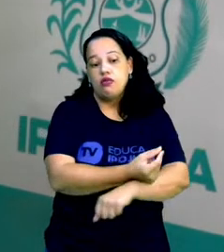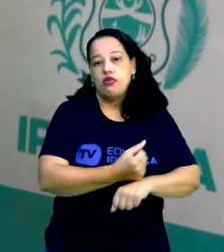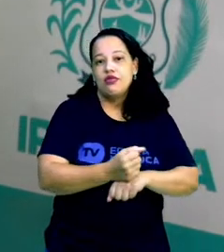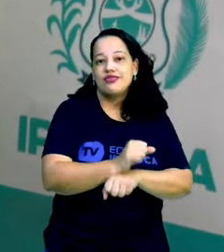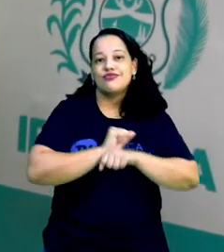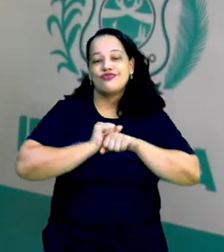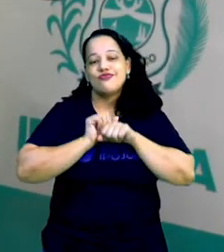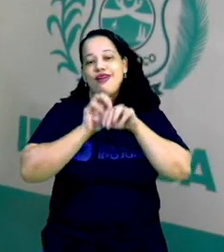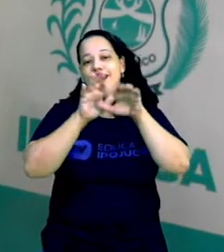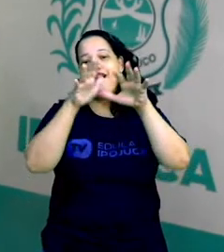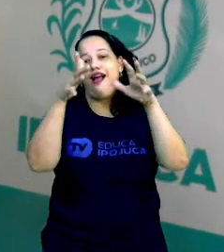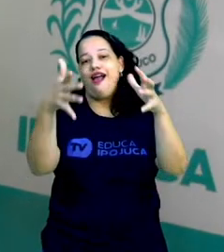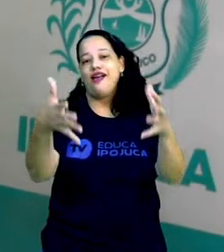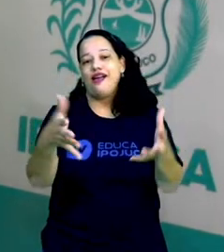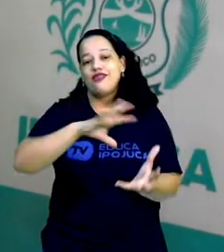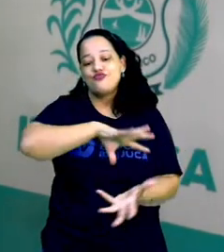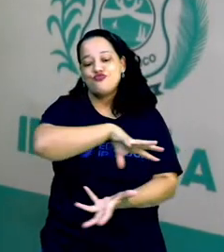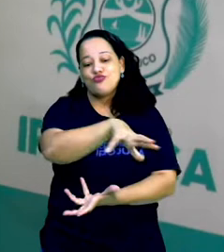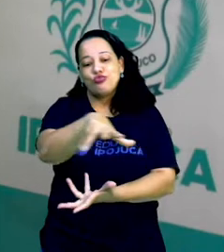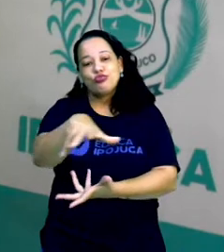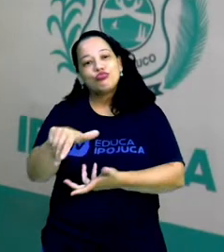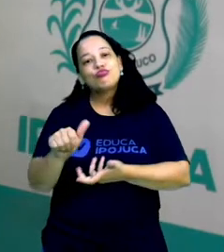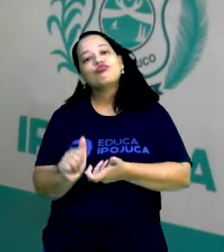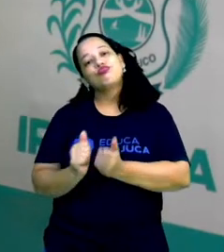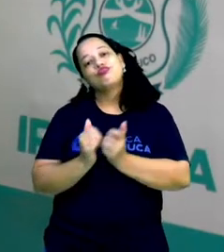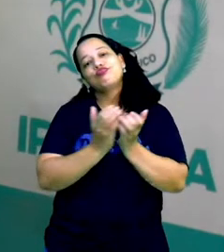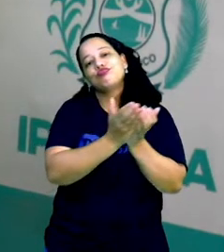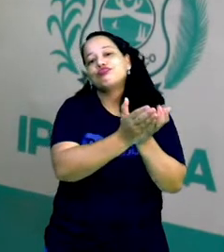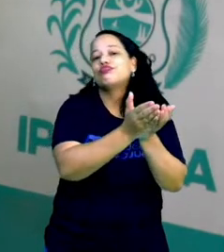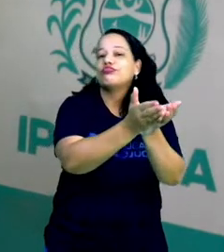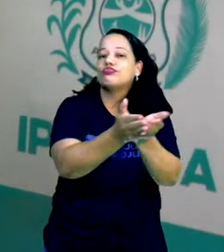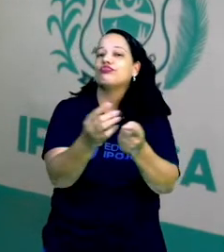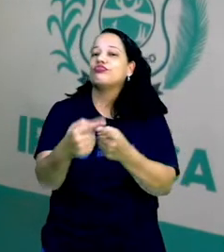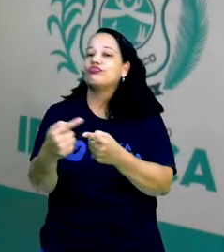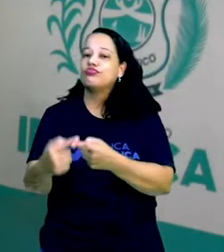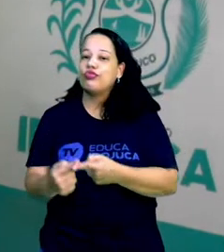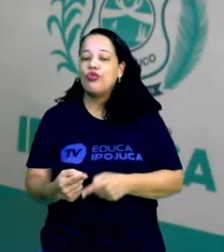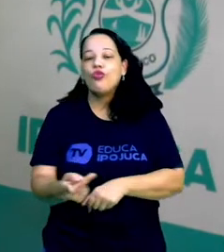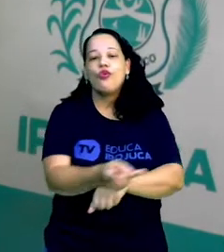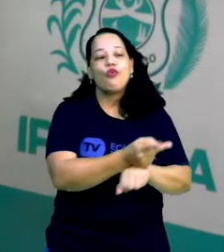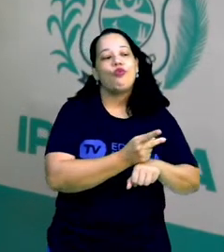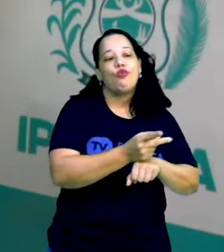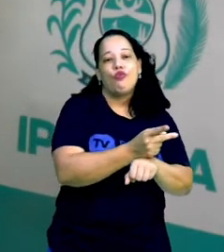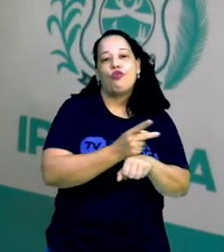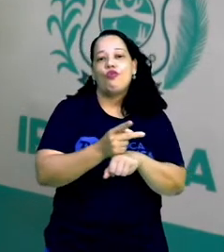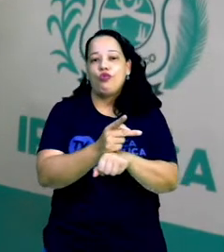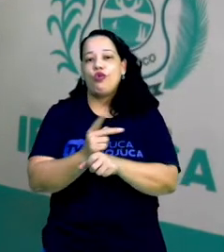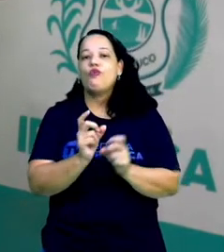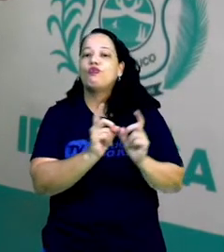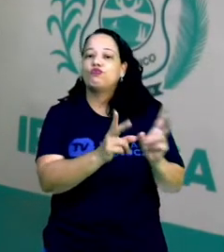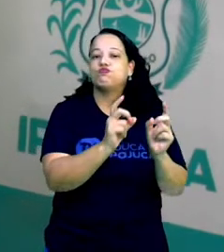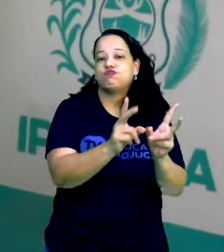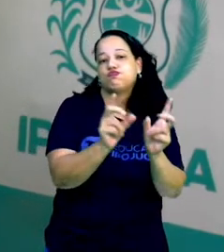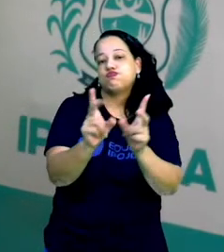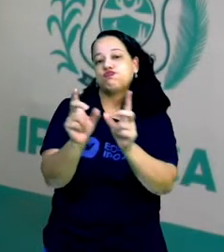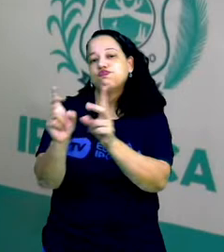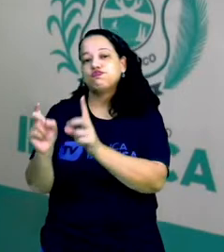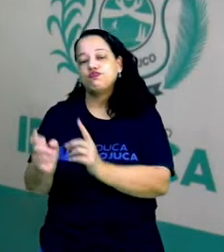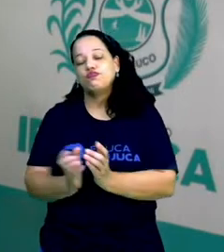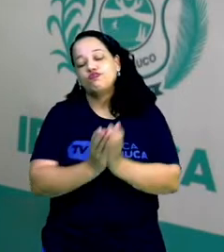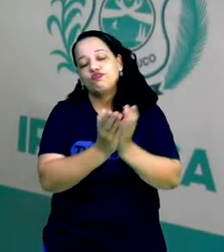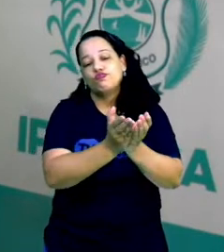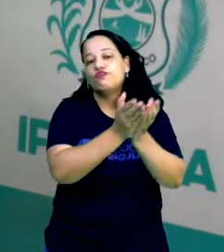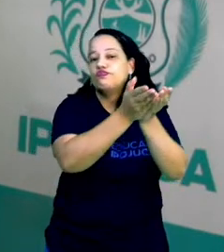espalhado pelo mundo por conta de uma busca de mercado consumidor. Essas grandes navegações, a